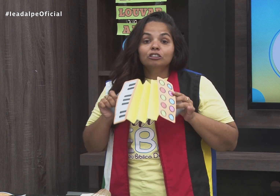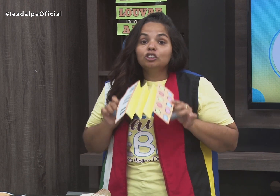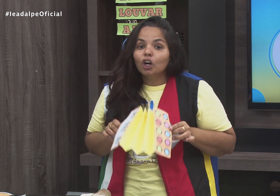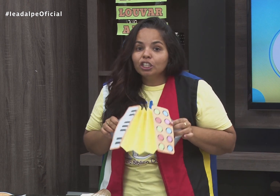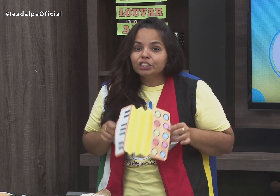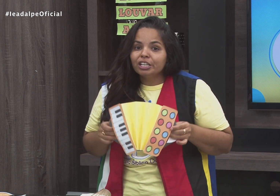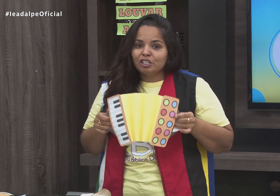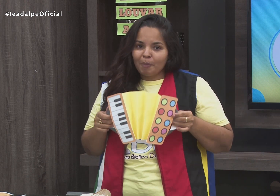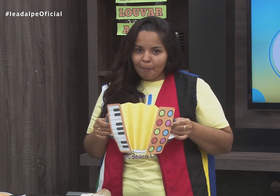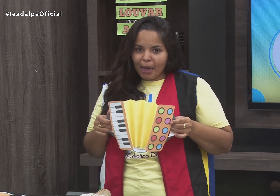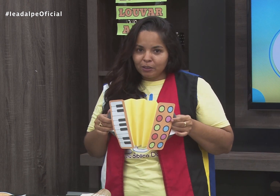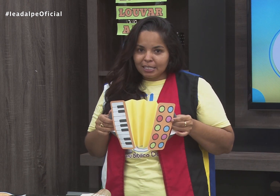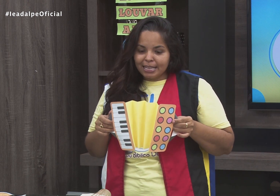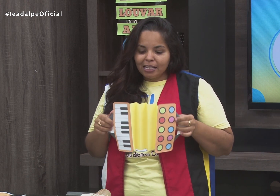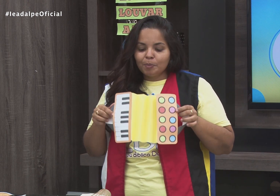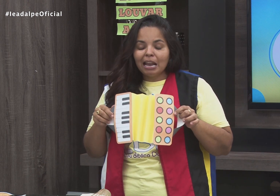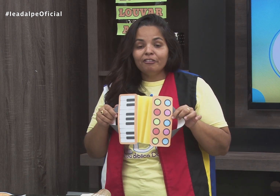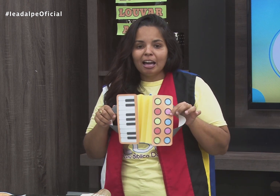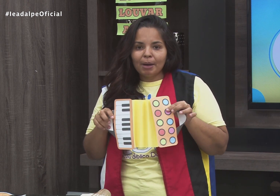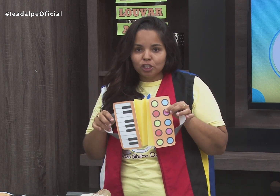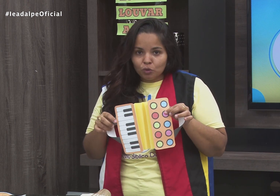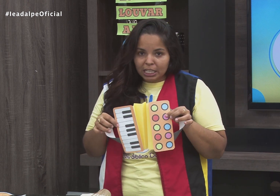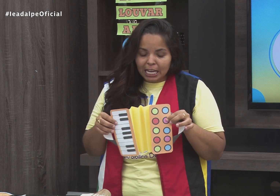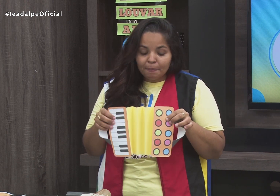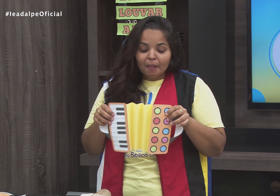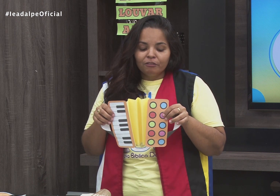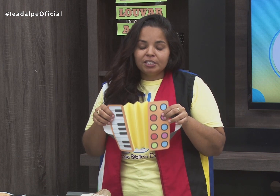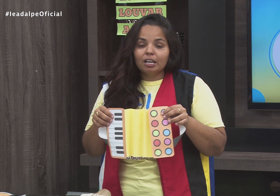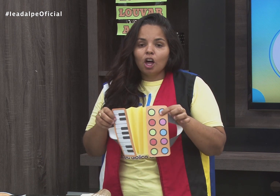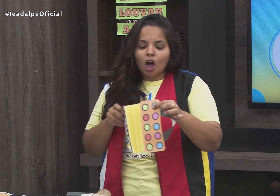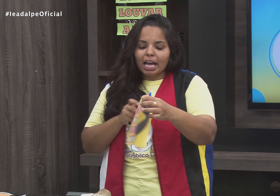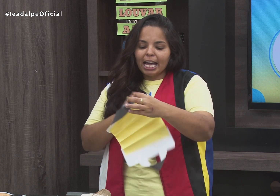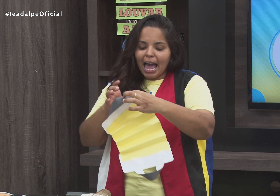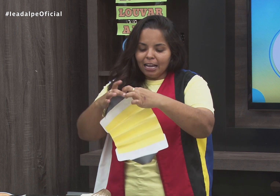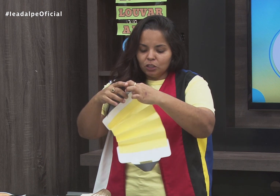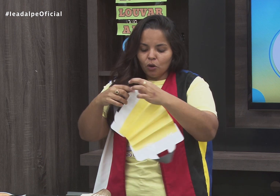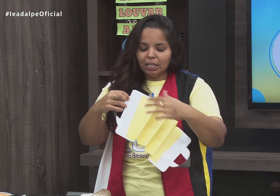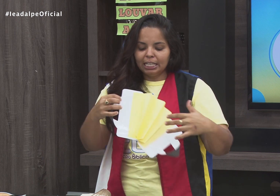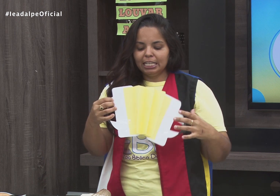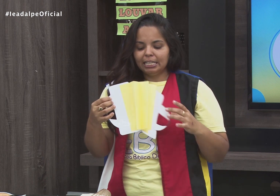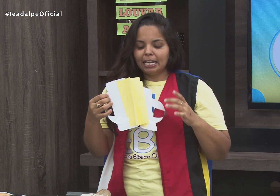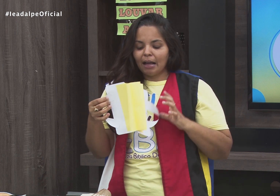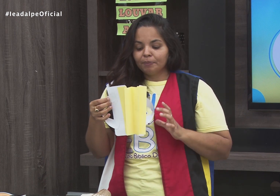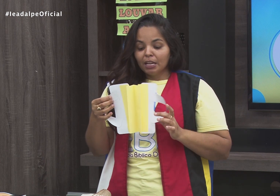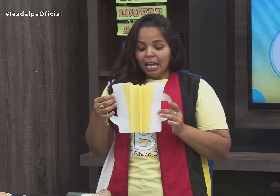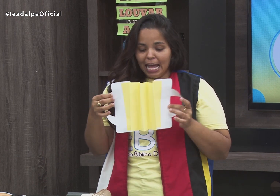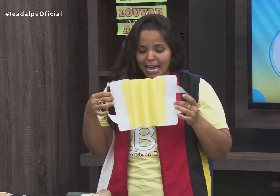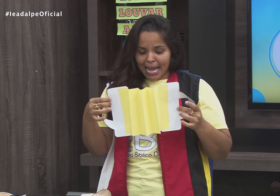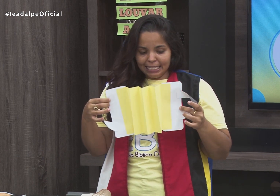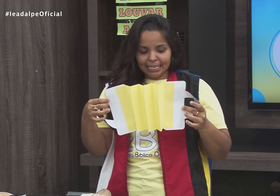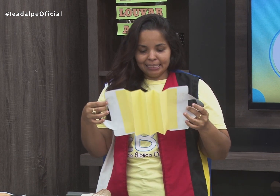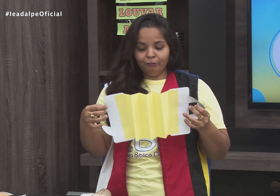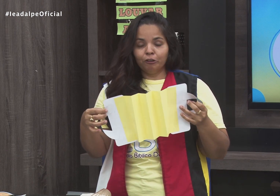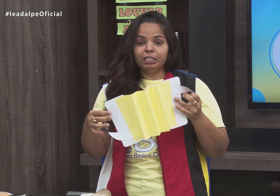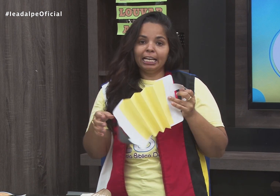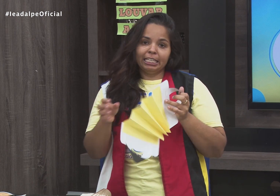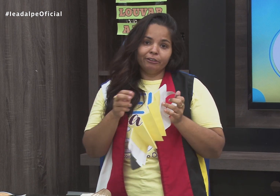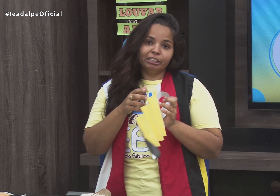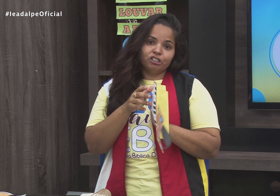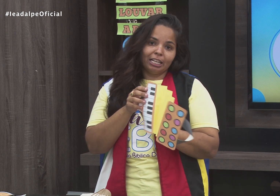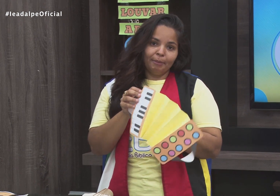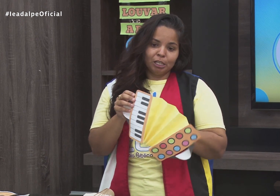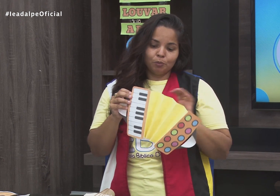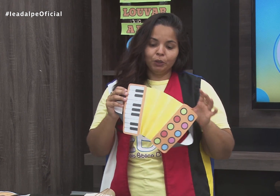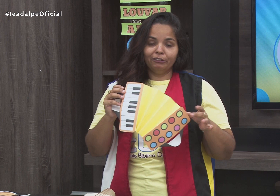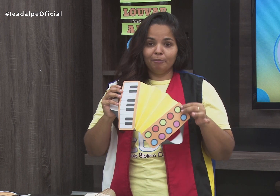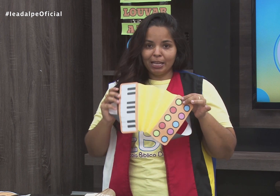olha, todinha de papel, tá certo? Para ela ficar mais durinha, você coloca cartolina essa sanfoninha aqui,